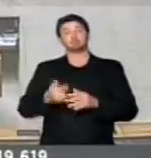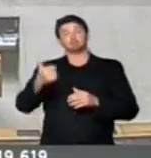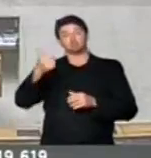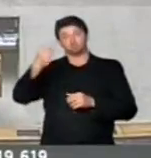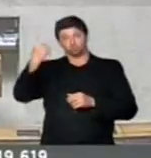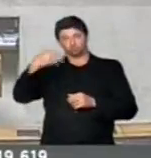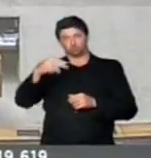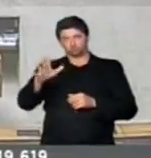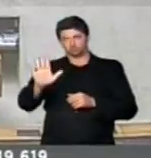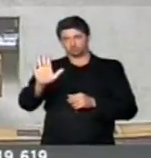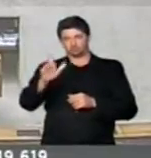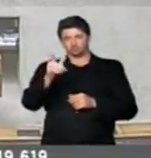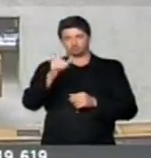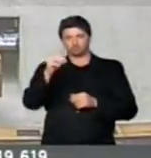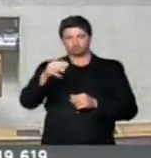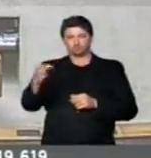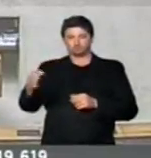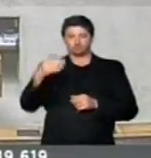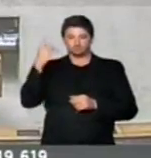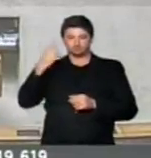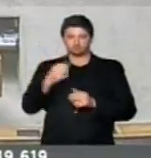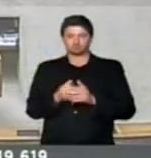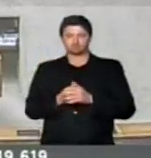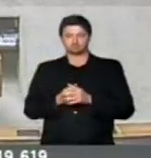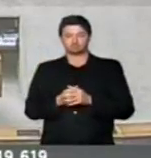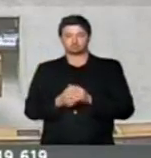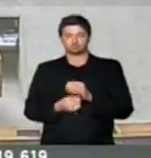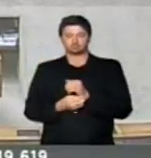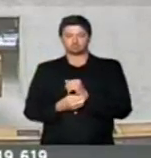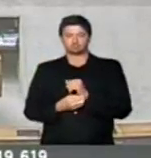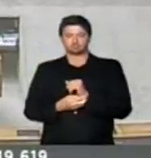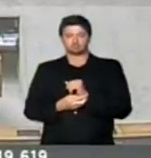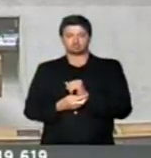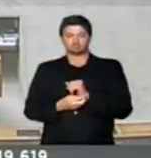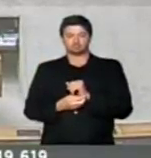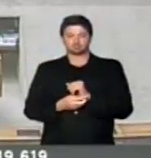porém, deputado Alberto Fraga Um minuto ao nosso deputado Ao nobre deputado